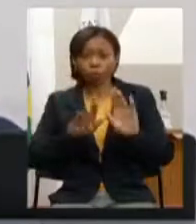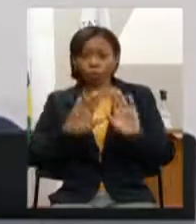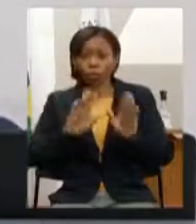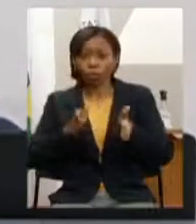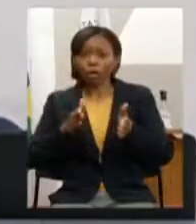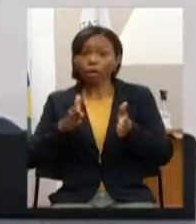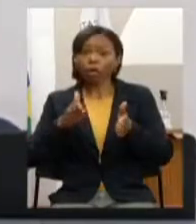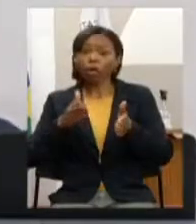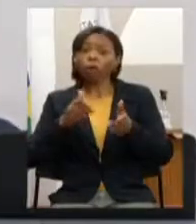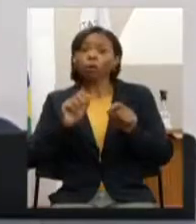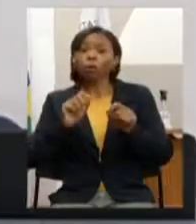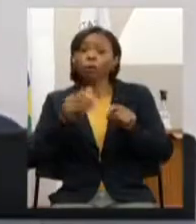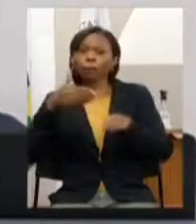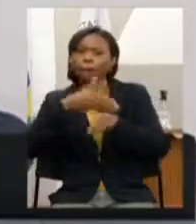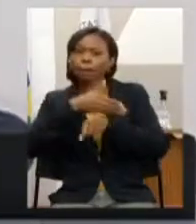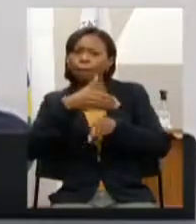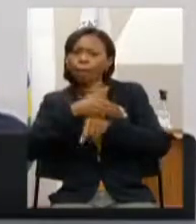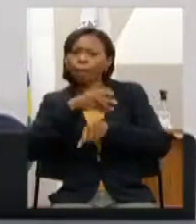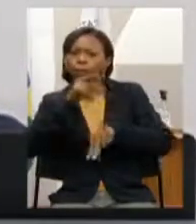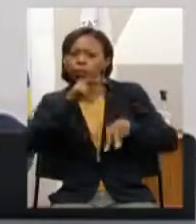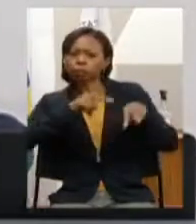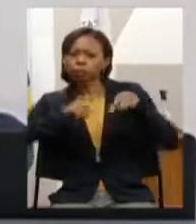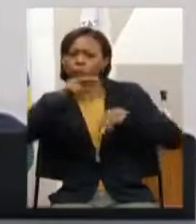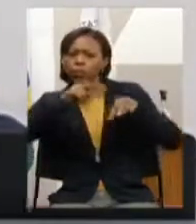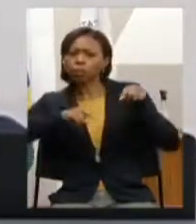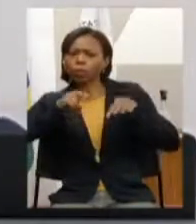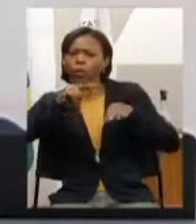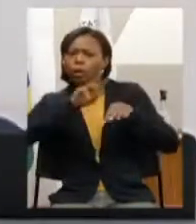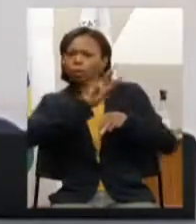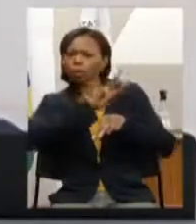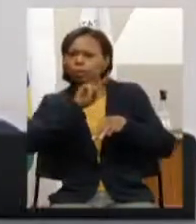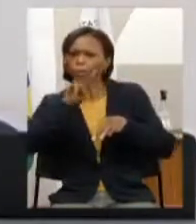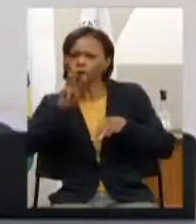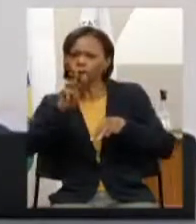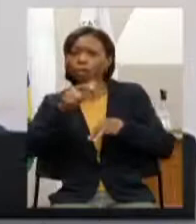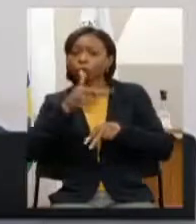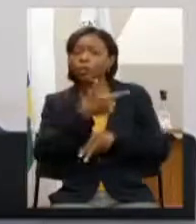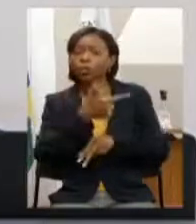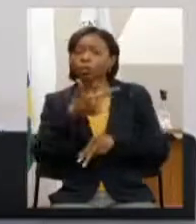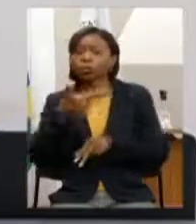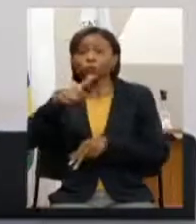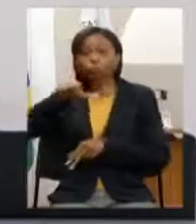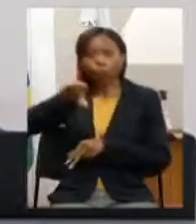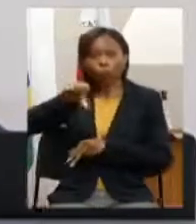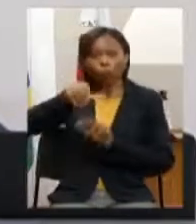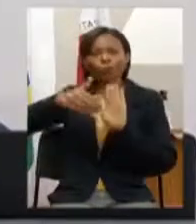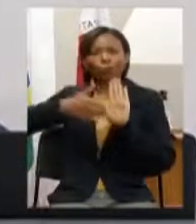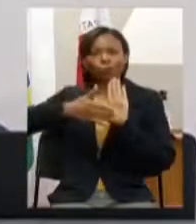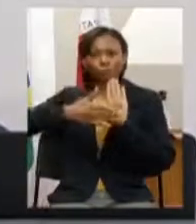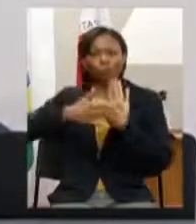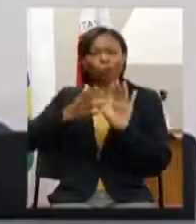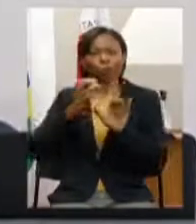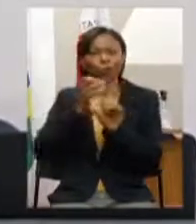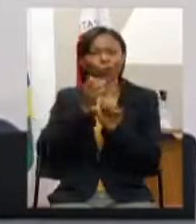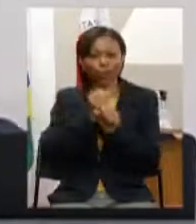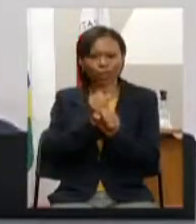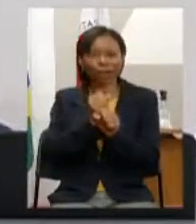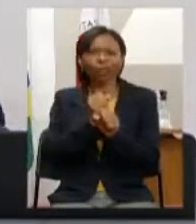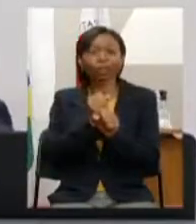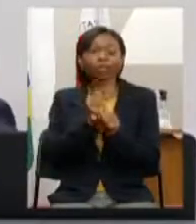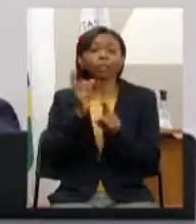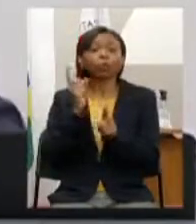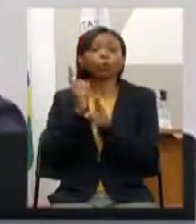da consulta pública foram 229 propostas dos encontros online